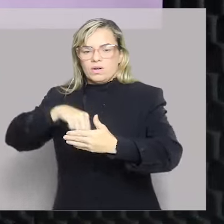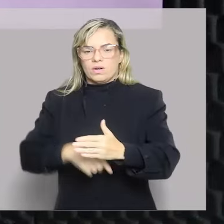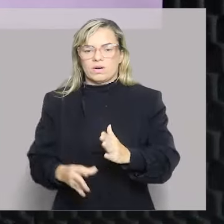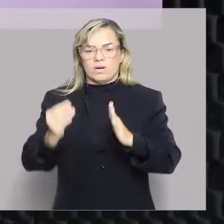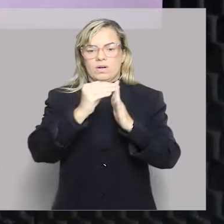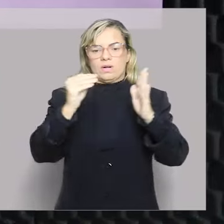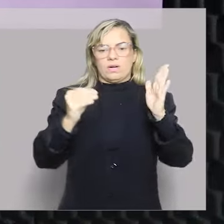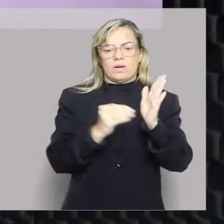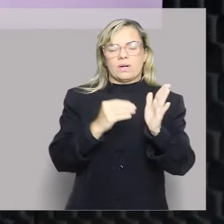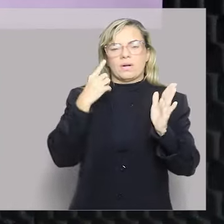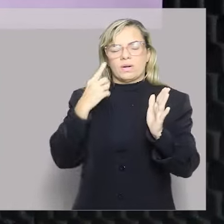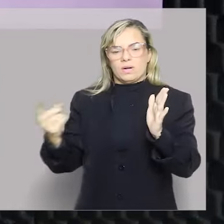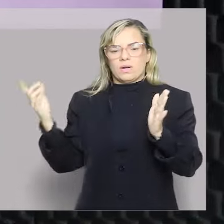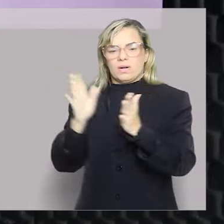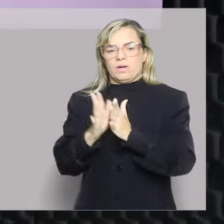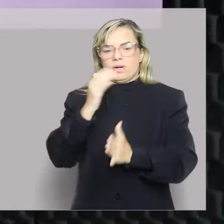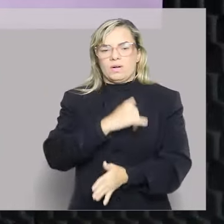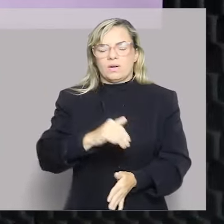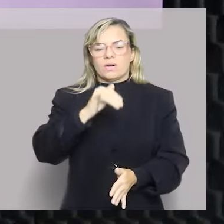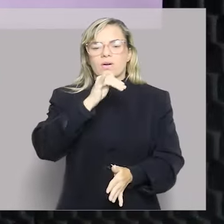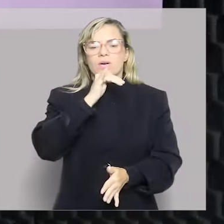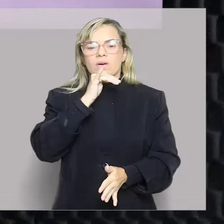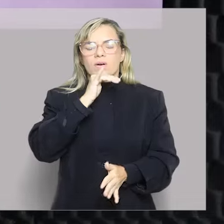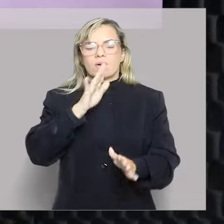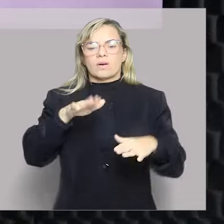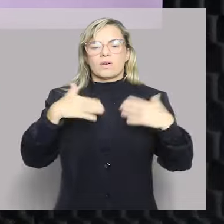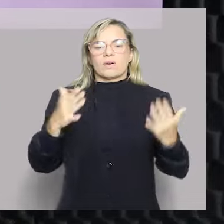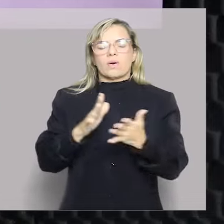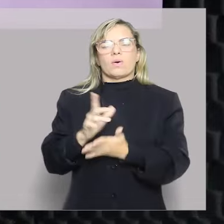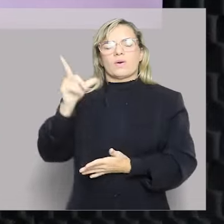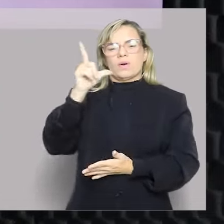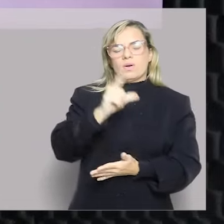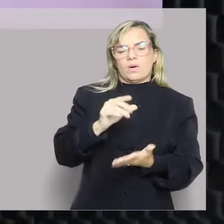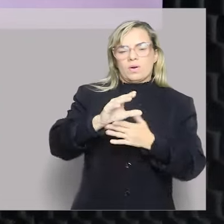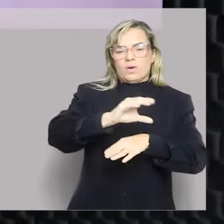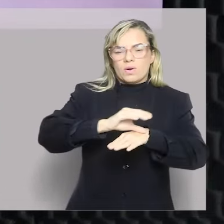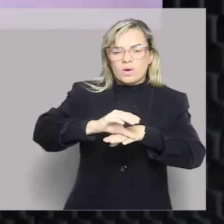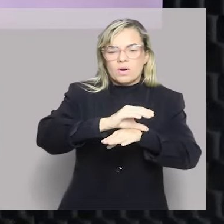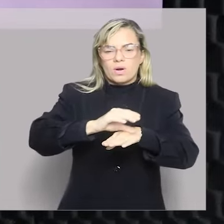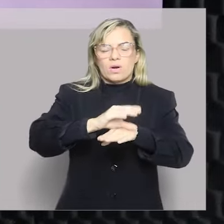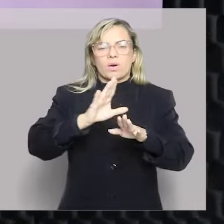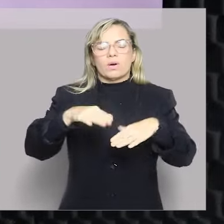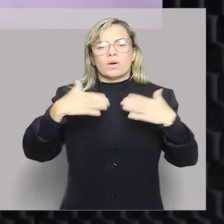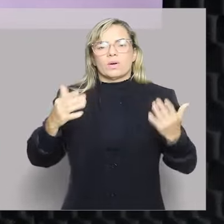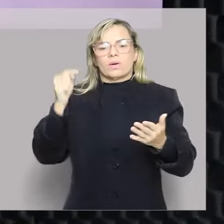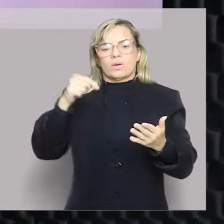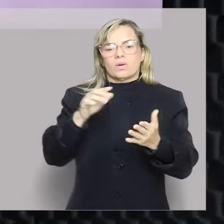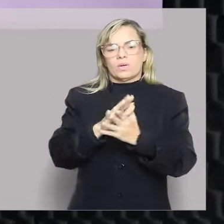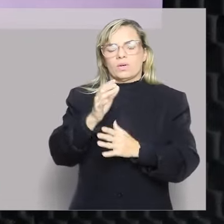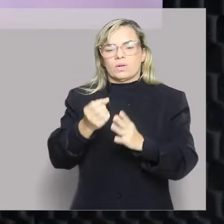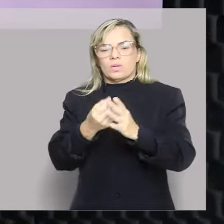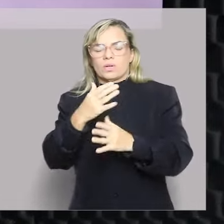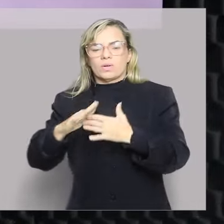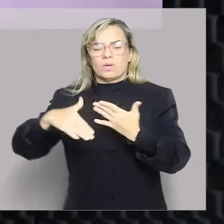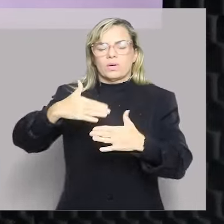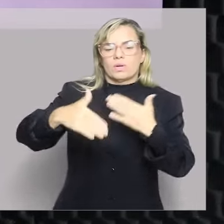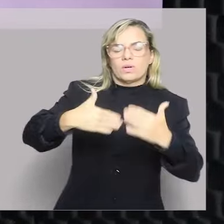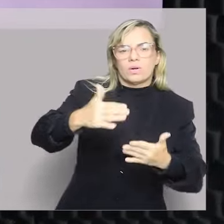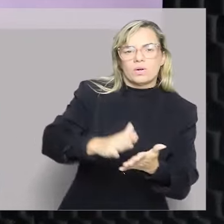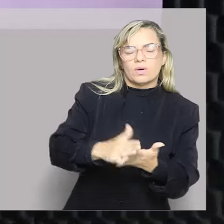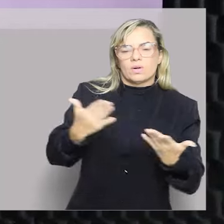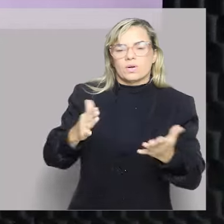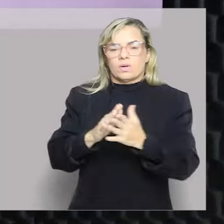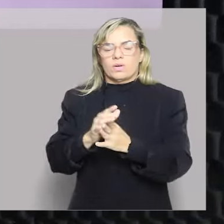conteúdo aqui. Vocês vão ver, por exemplo, lá, o Fafo fala um pouquinho de constitucionalismo, como o advento das constituições